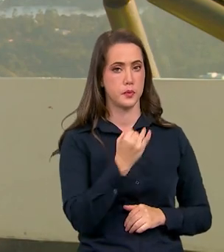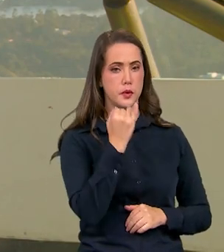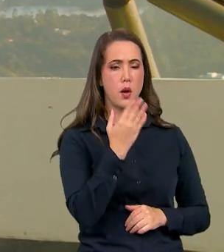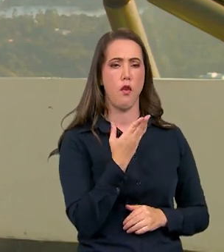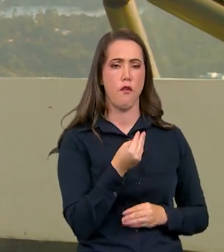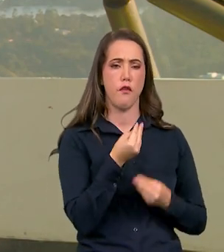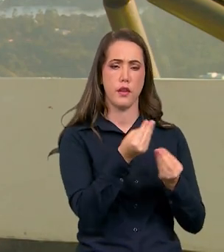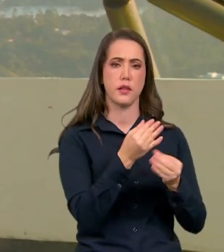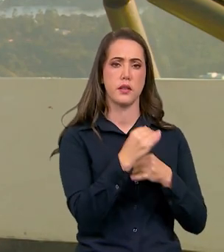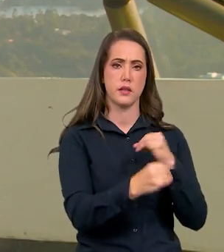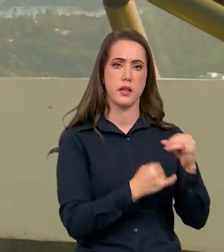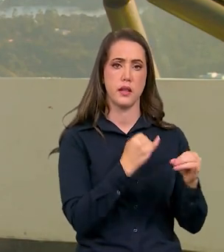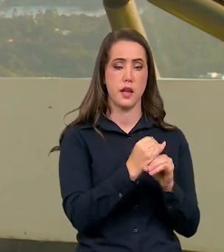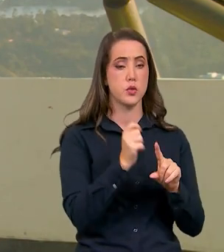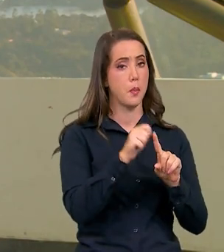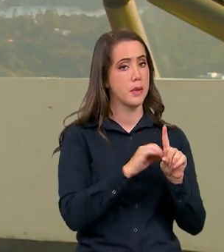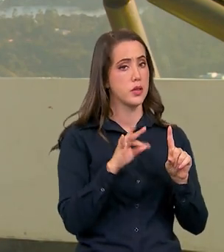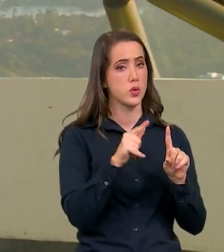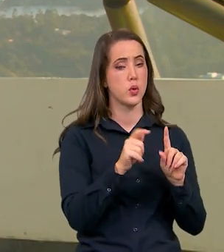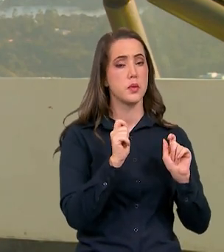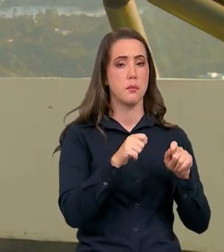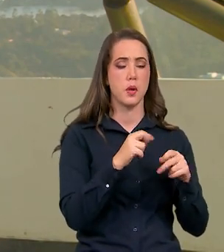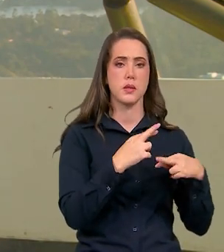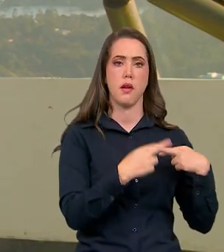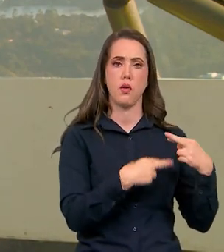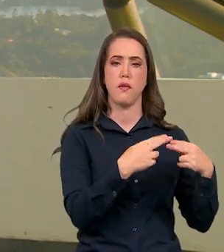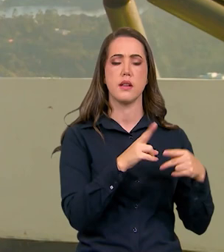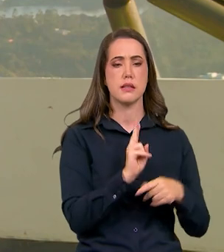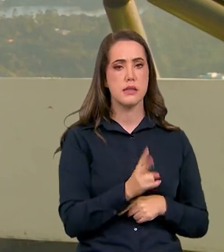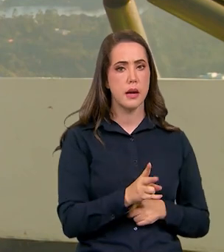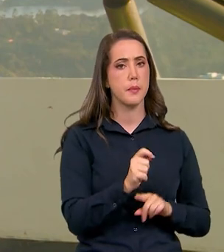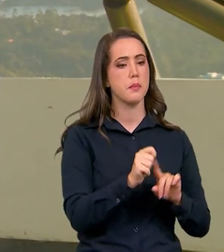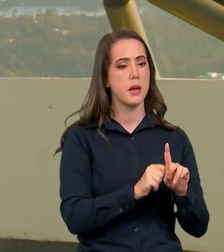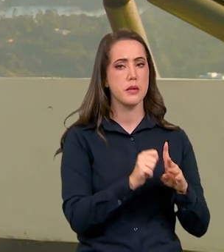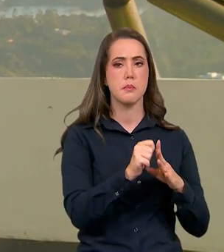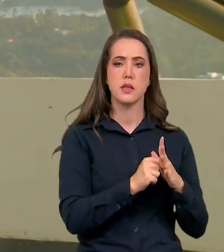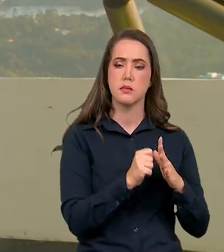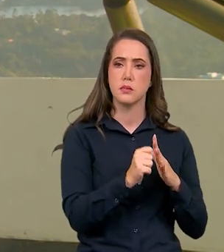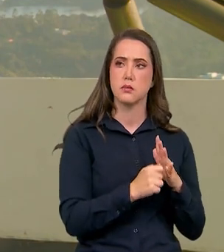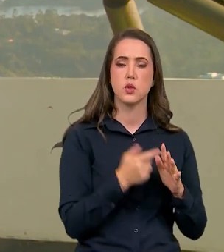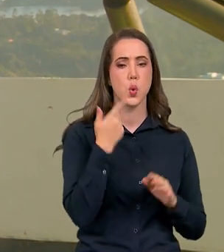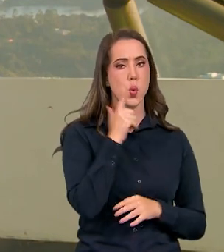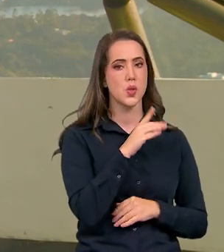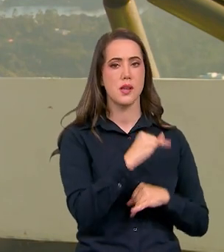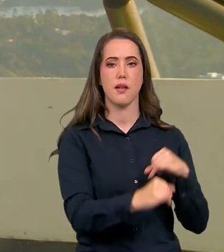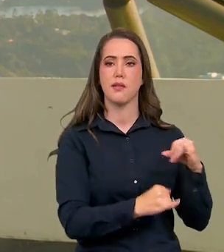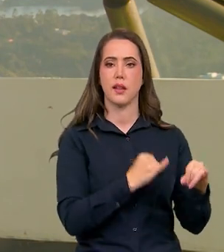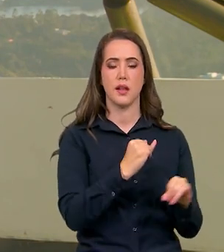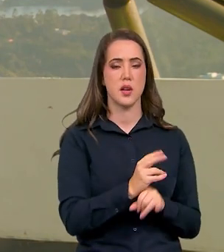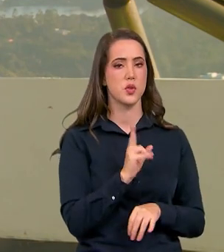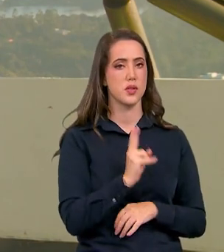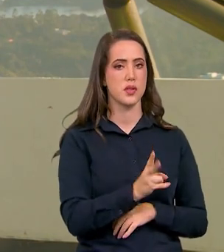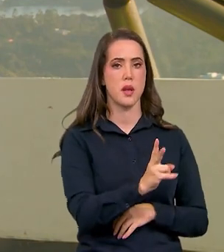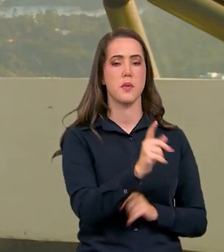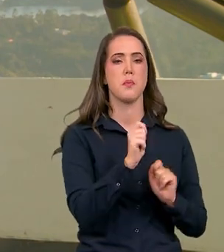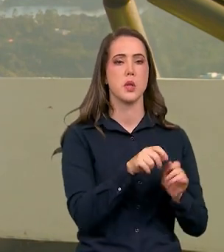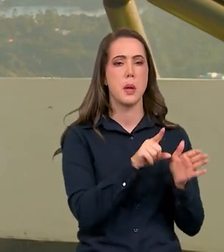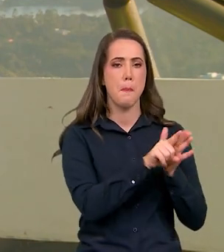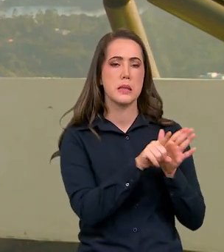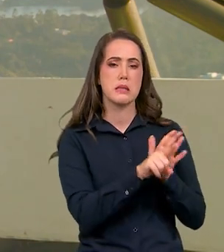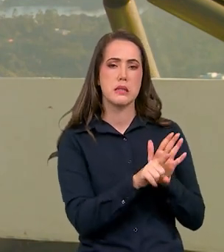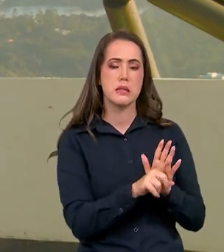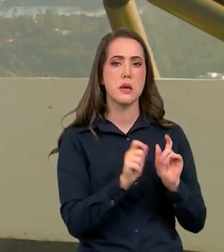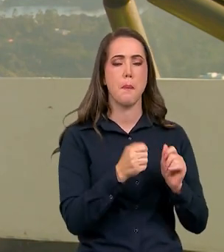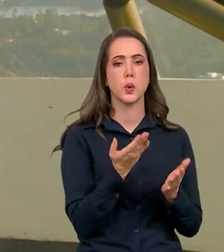significante que dê cobertura todo mês e seja renovado todo mês e com isso mantenha ele conectado tendo acesso podendo fazer